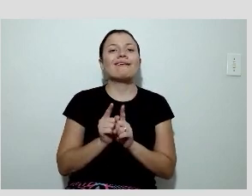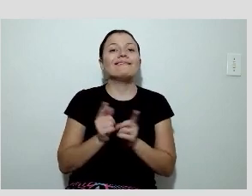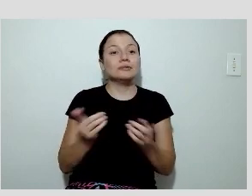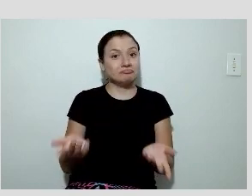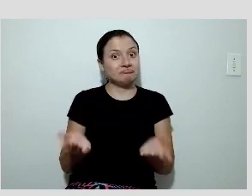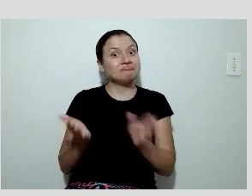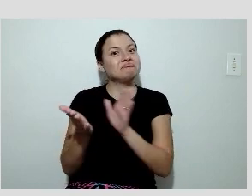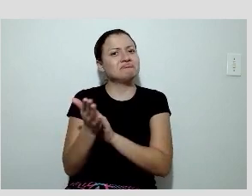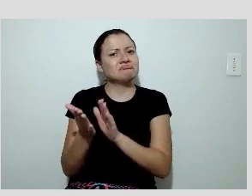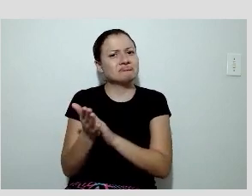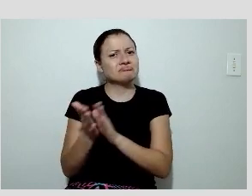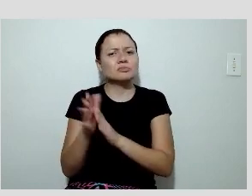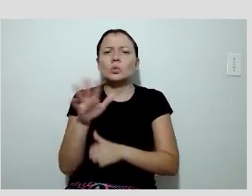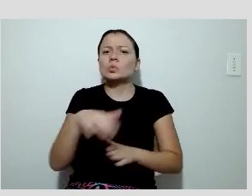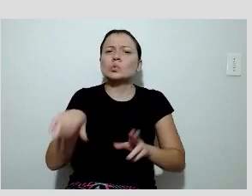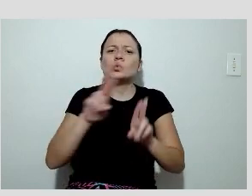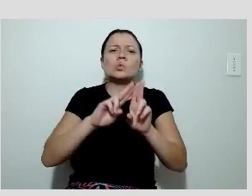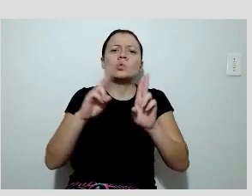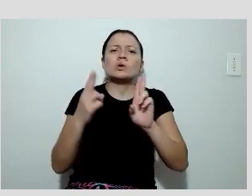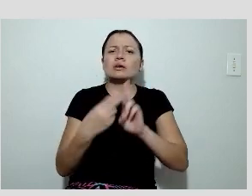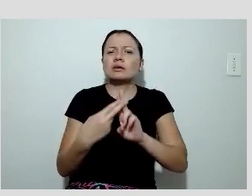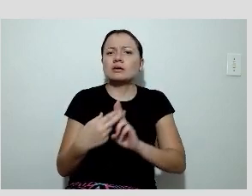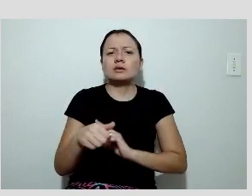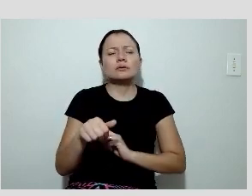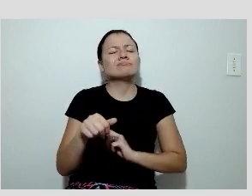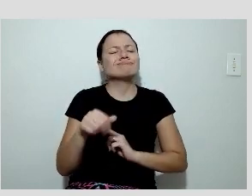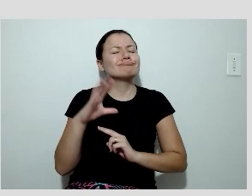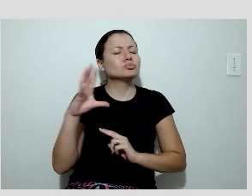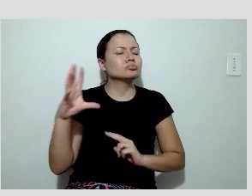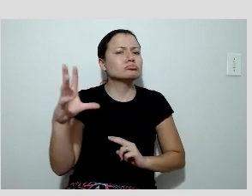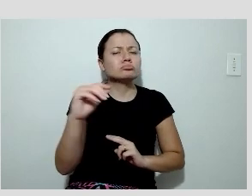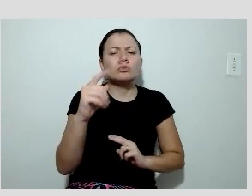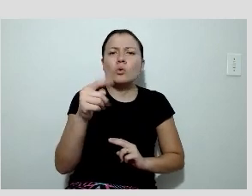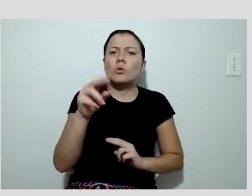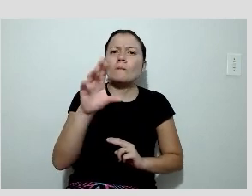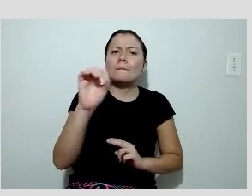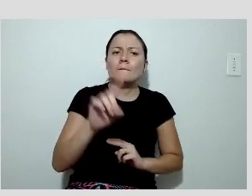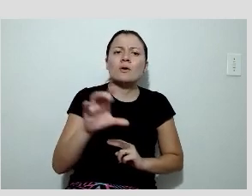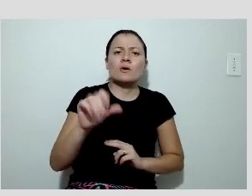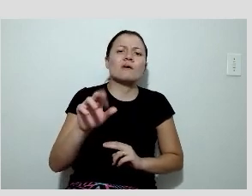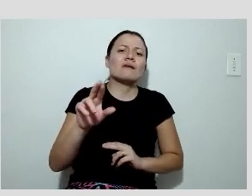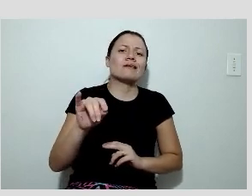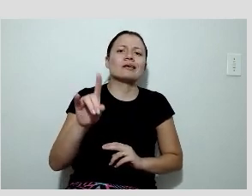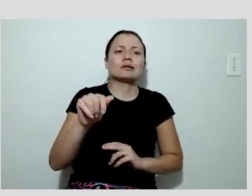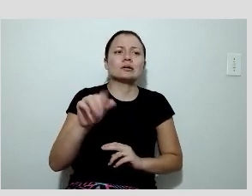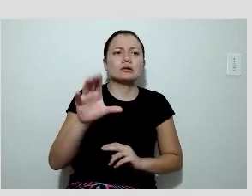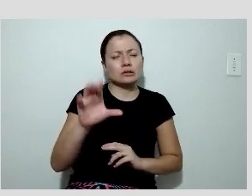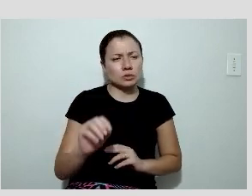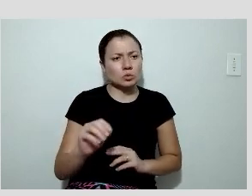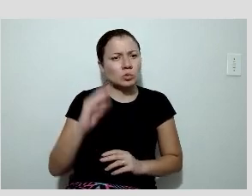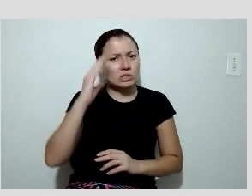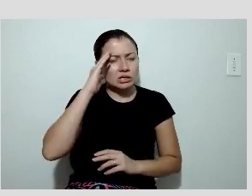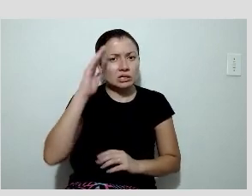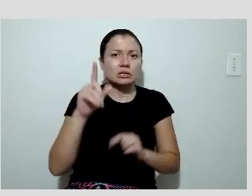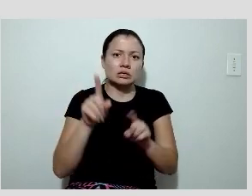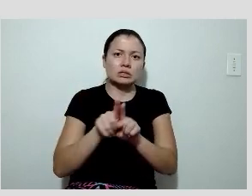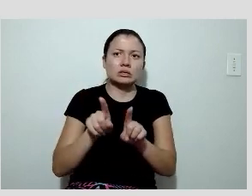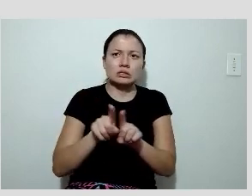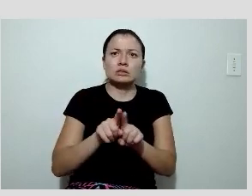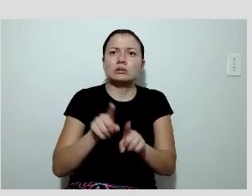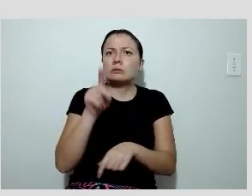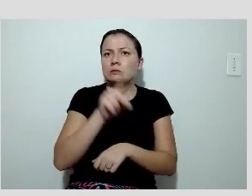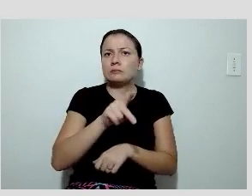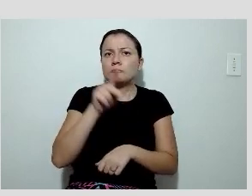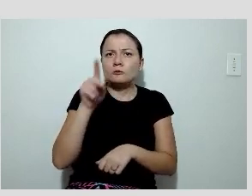toda a direção da OHG, do Procardíaco, todos aí que já foram citados e nominados. Agradecer ao professor Schwartz a